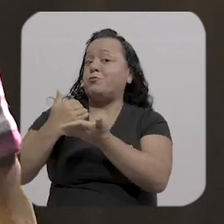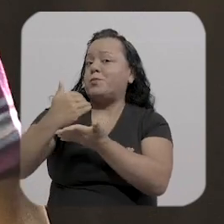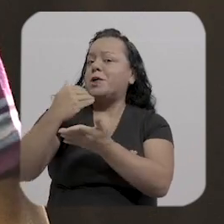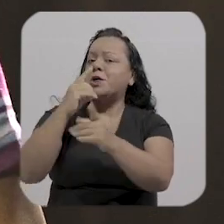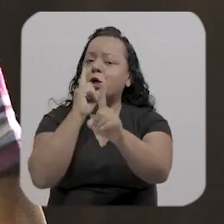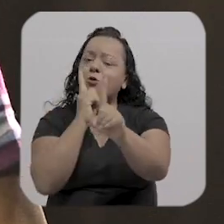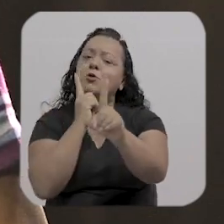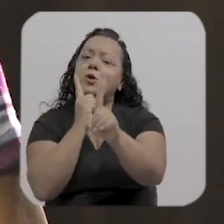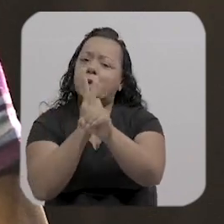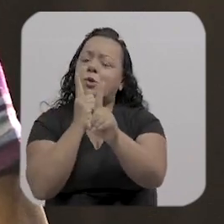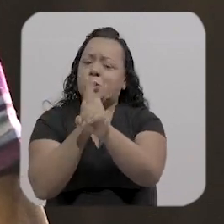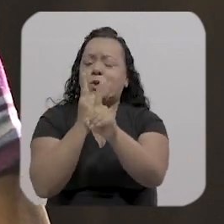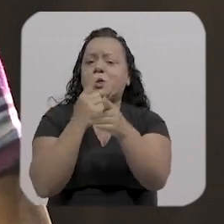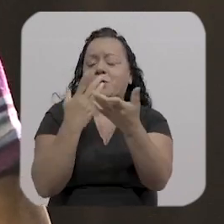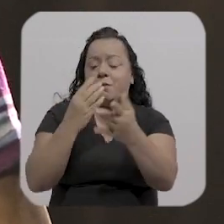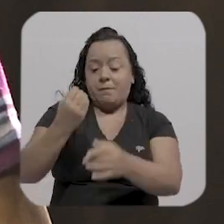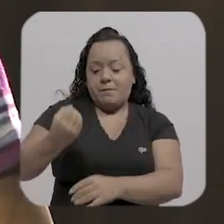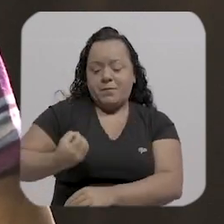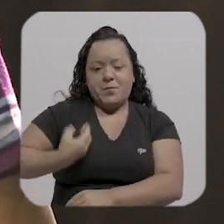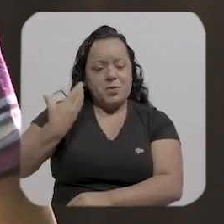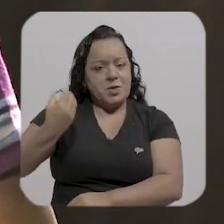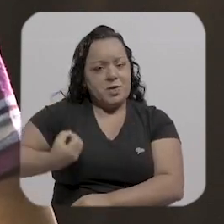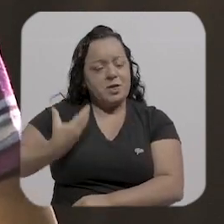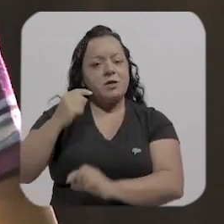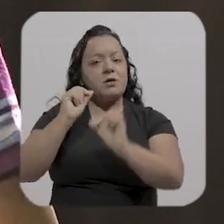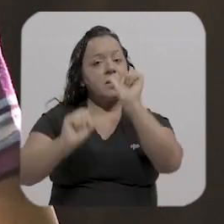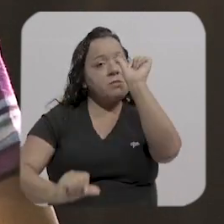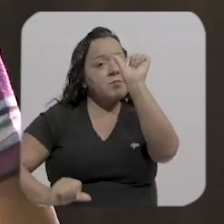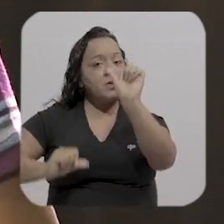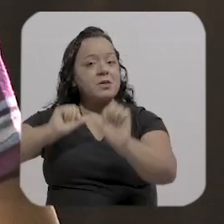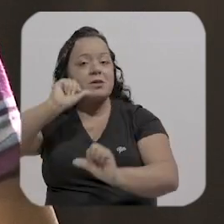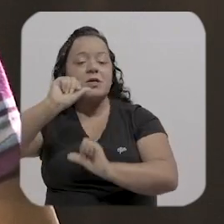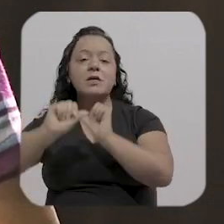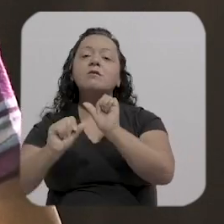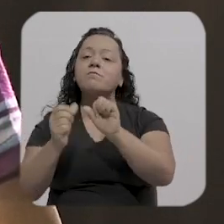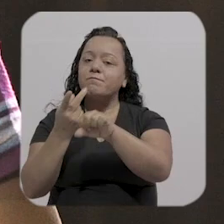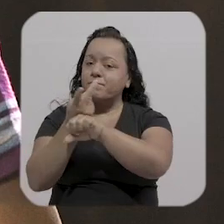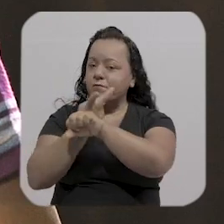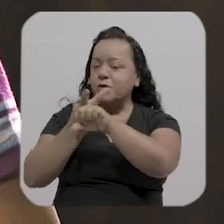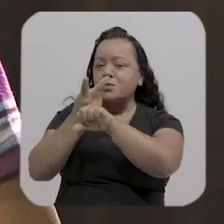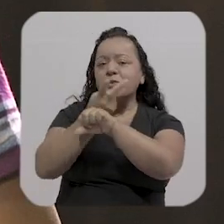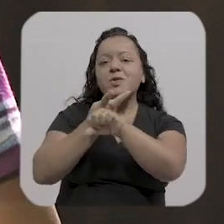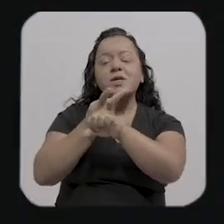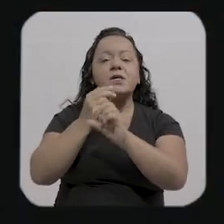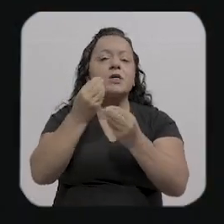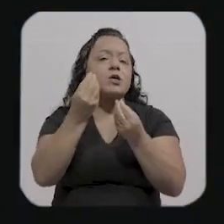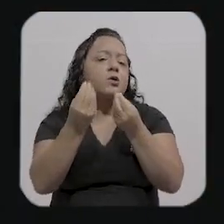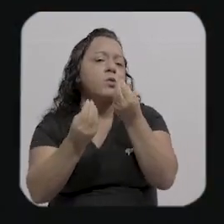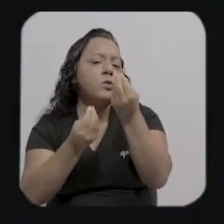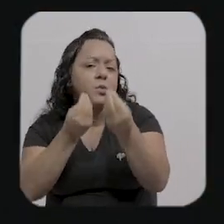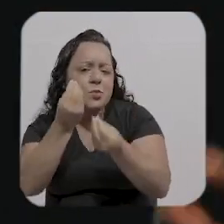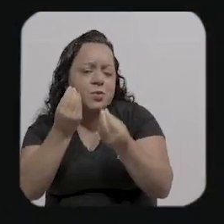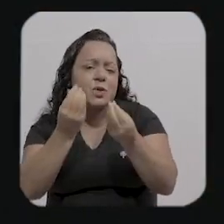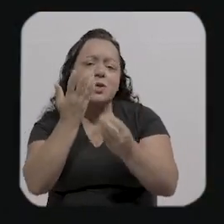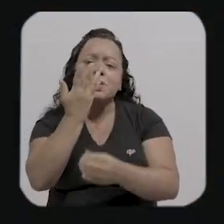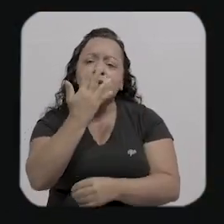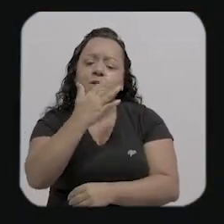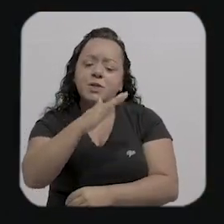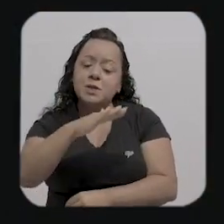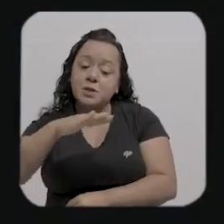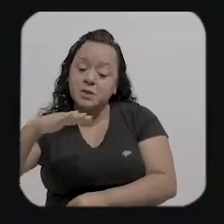Esse encontro com a poesia que me transformou e me fez buscar ela. Como que essa criança,